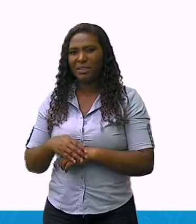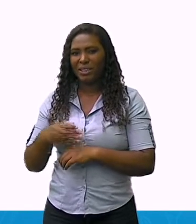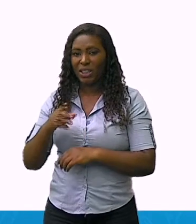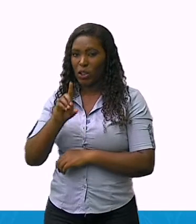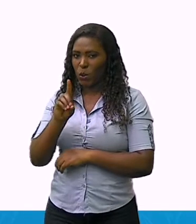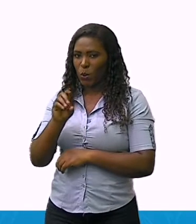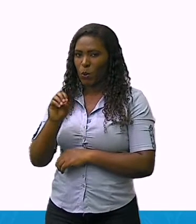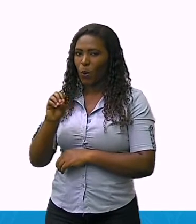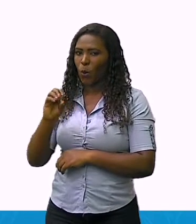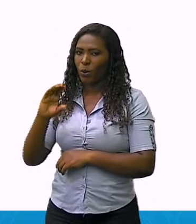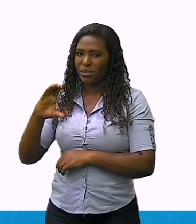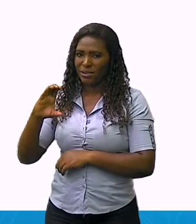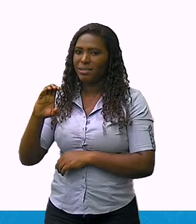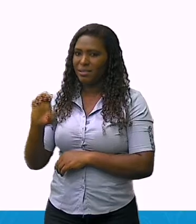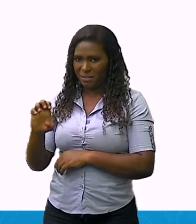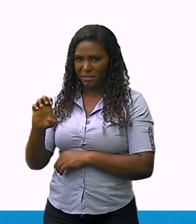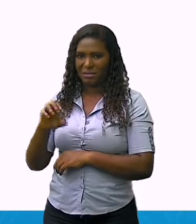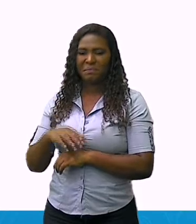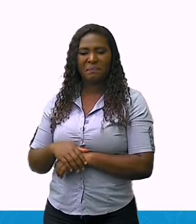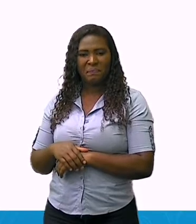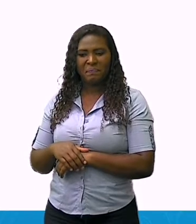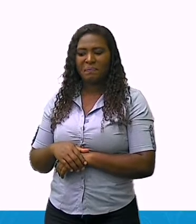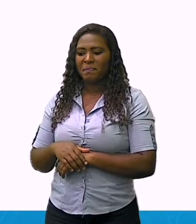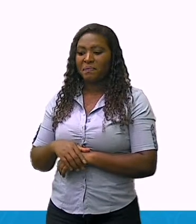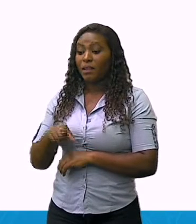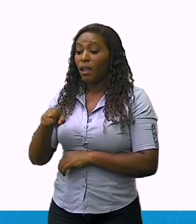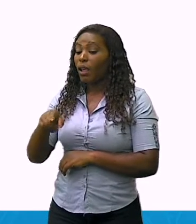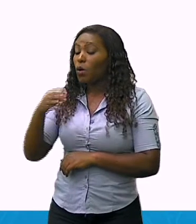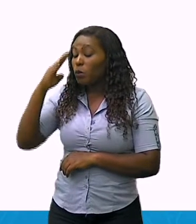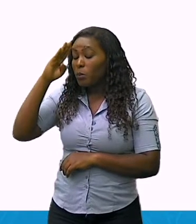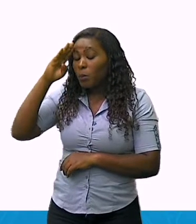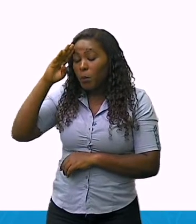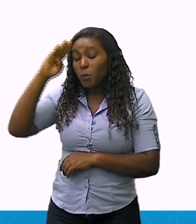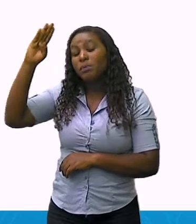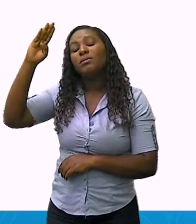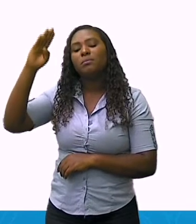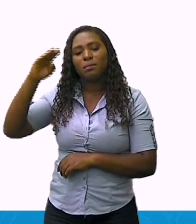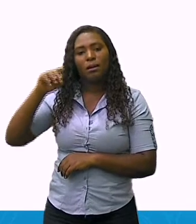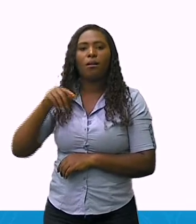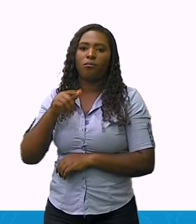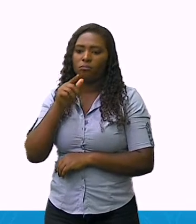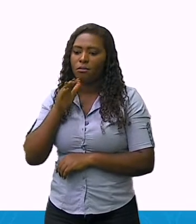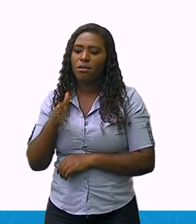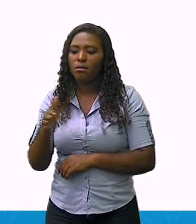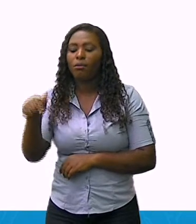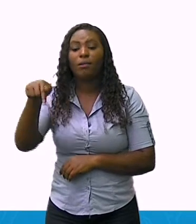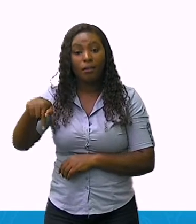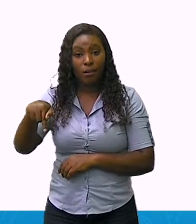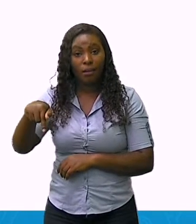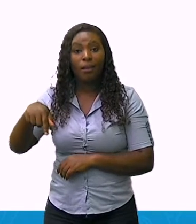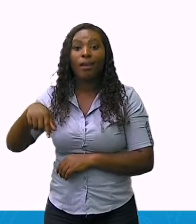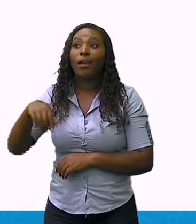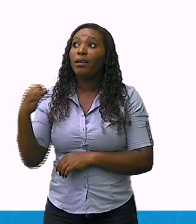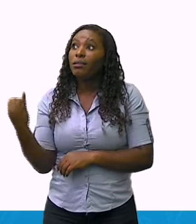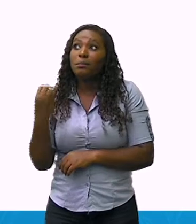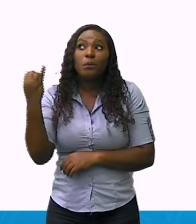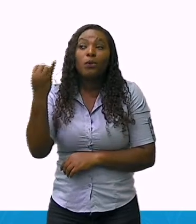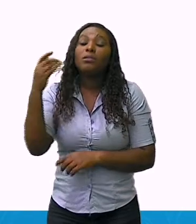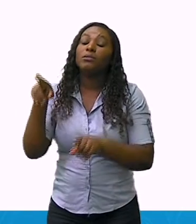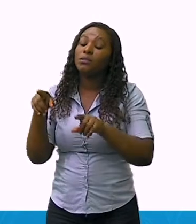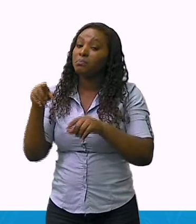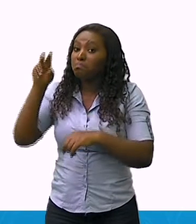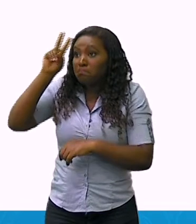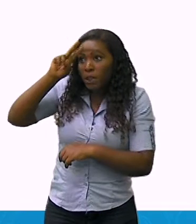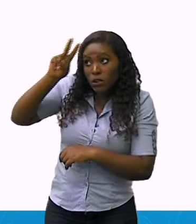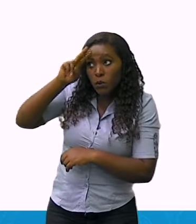município e apresenta uma importância tanto histórica quanto econômica. Ele